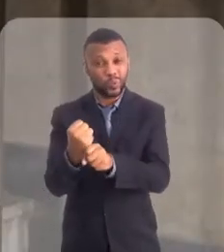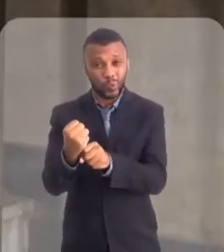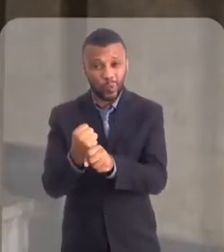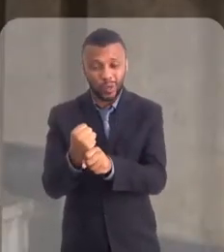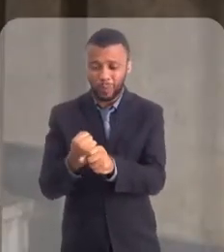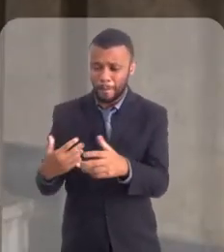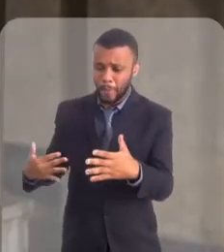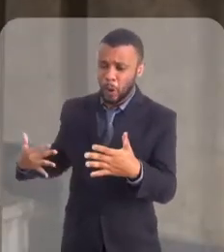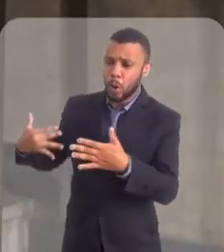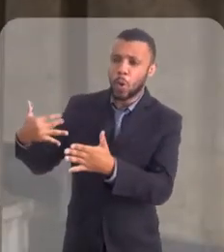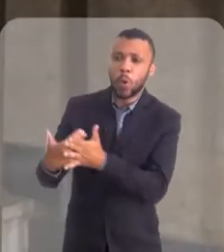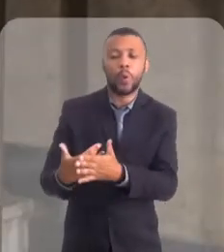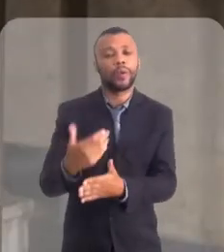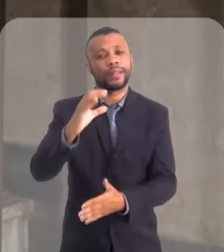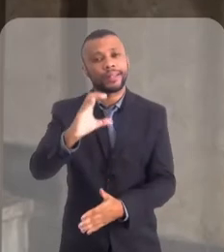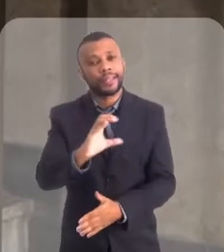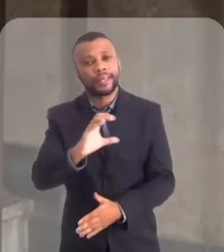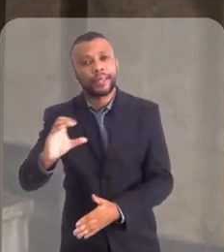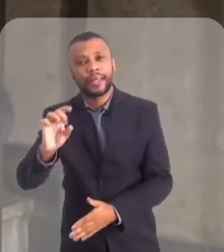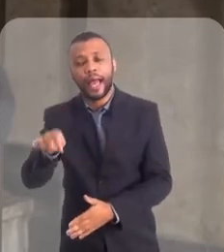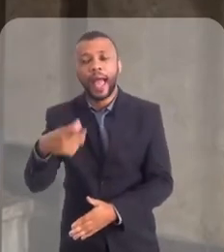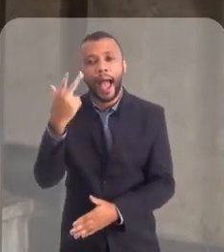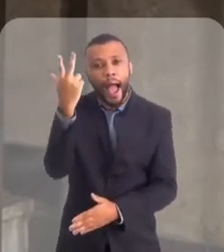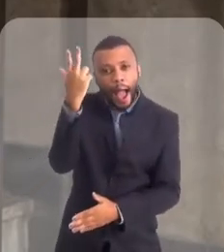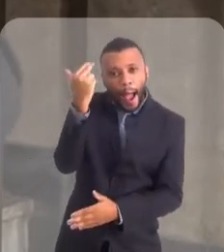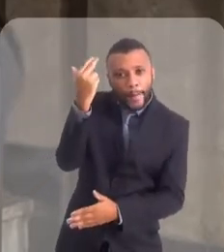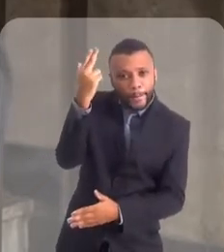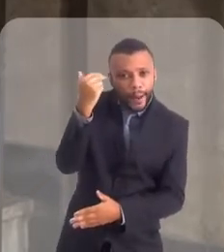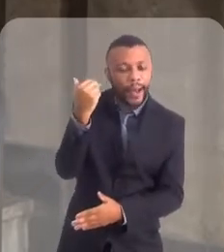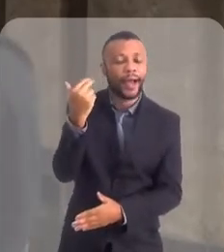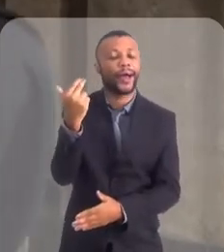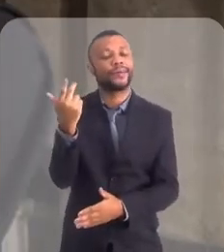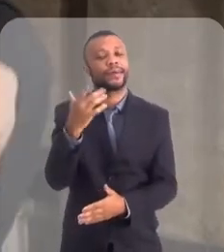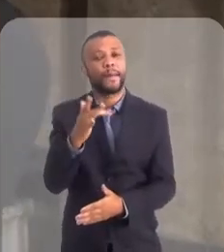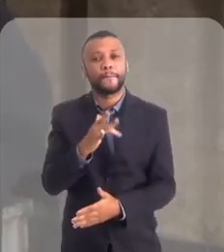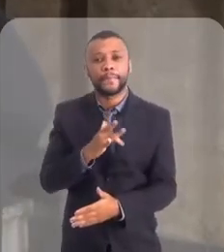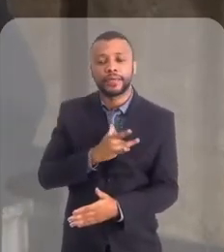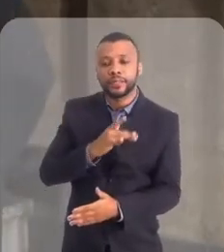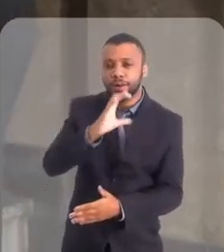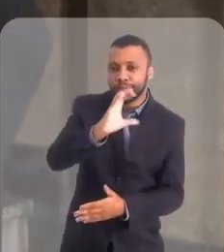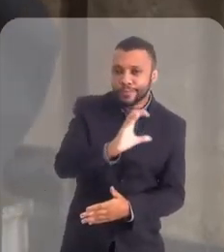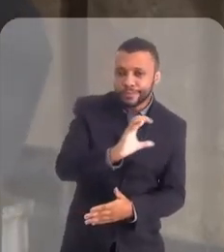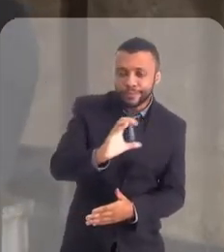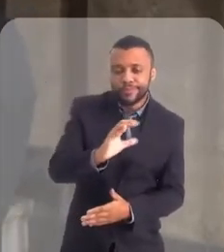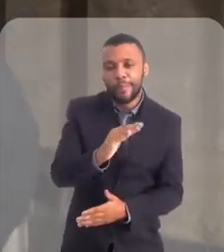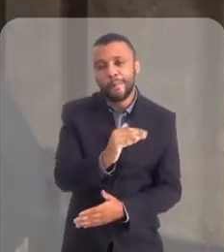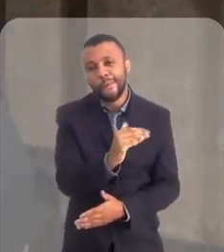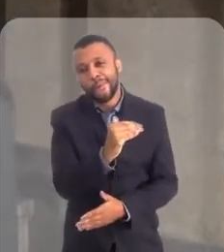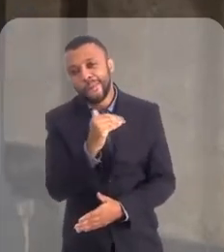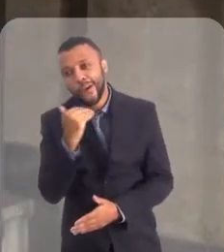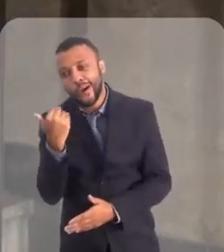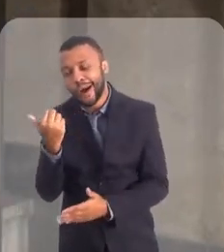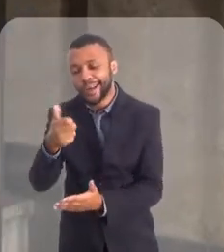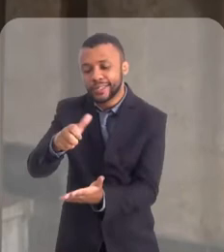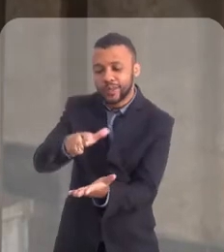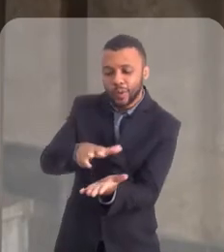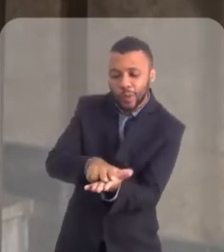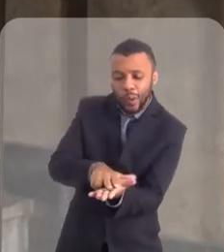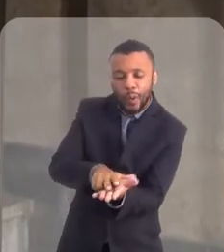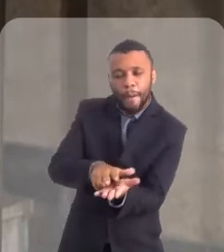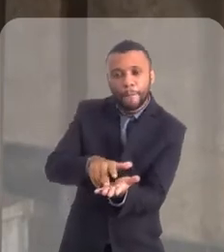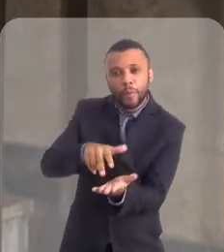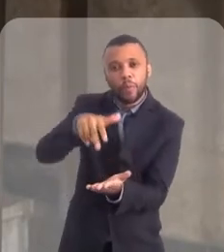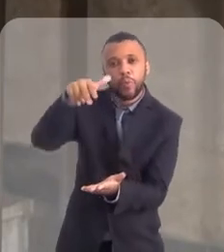de todo o ano da igreja é a Páscoa, aquele ciclo, né? Da paixão, morte e,